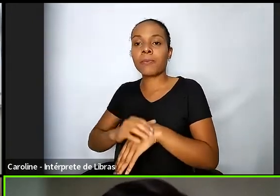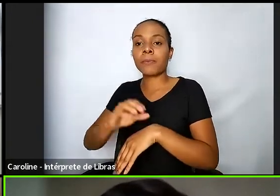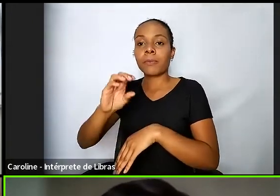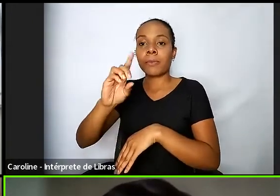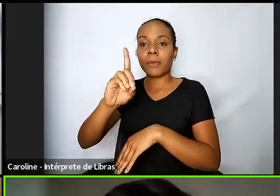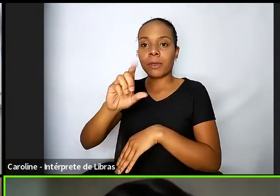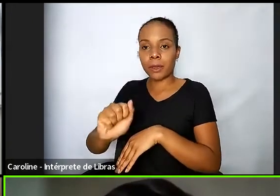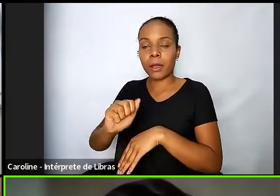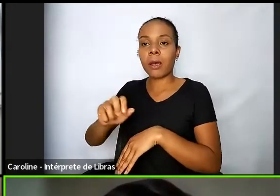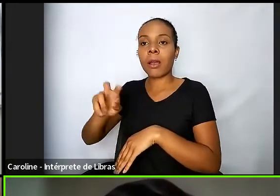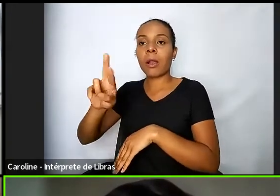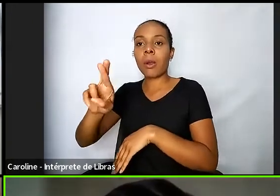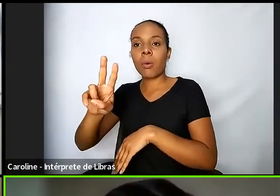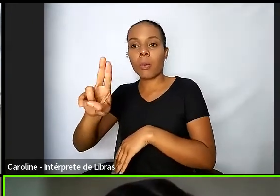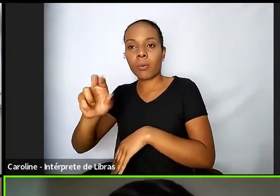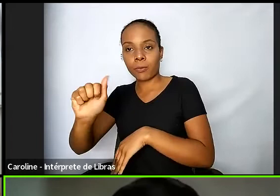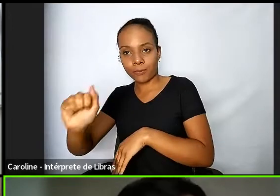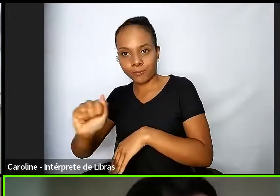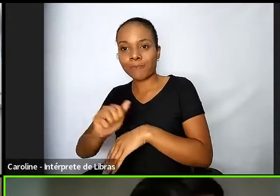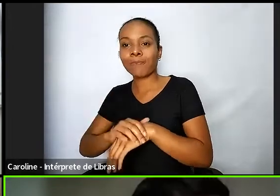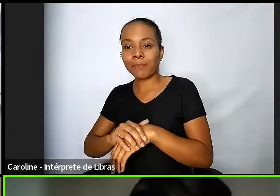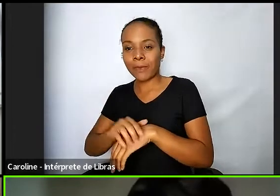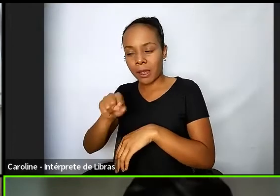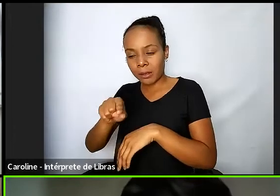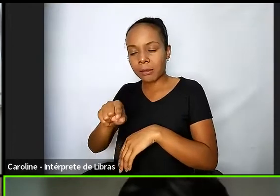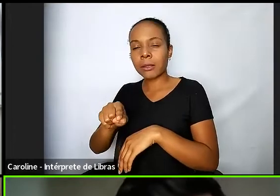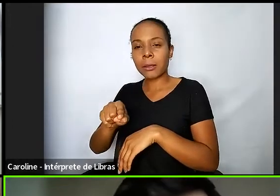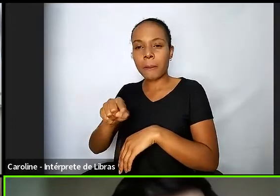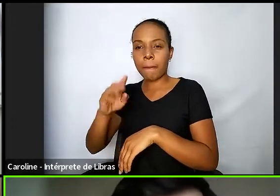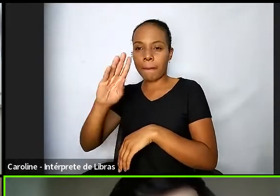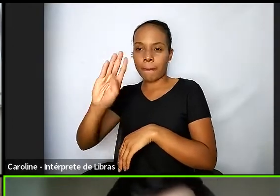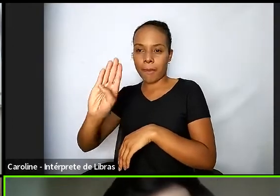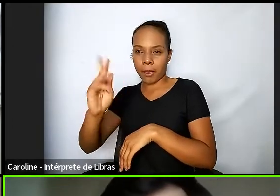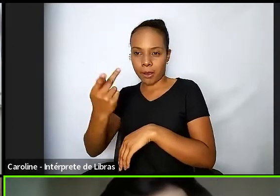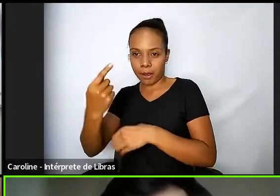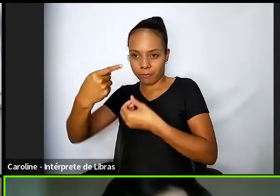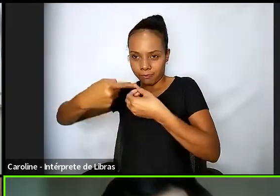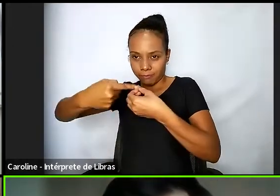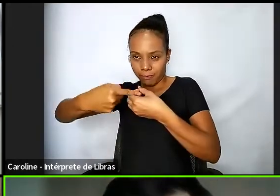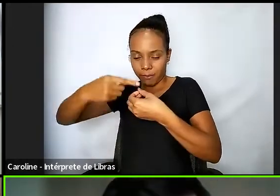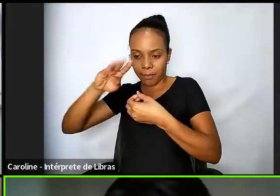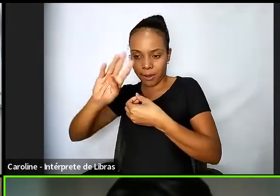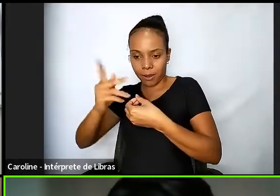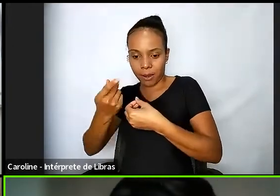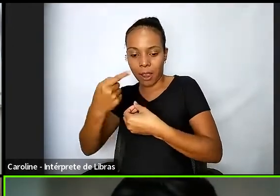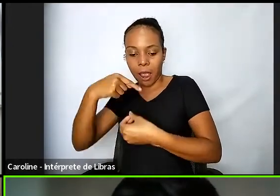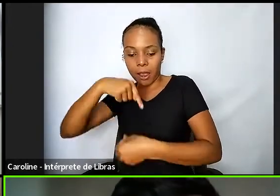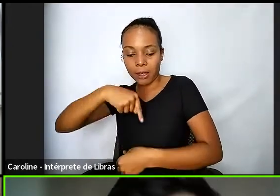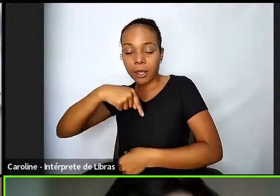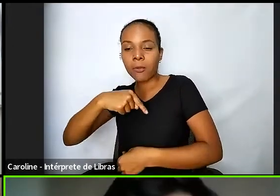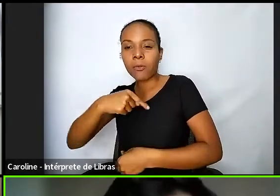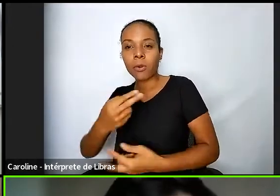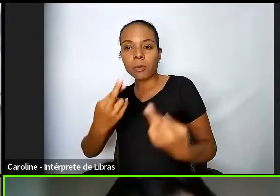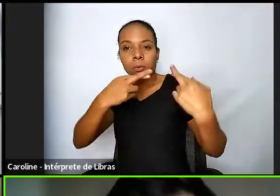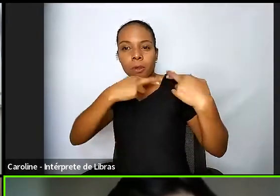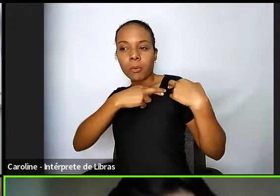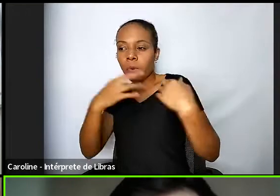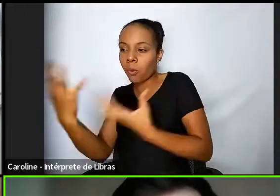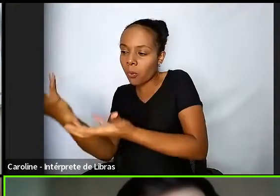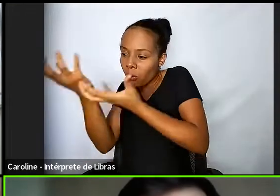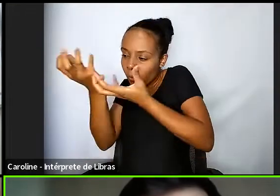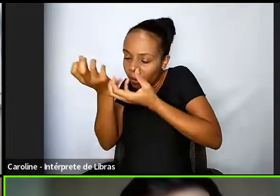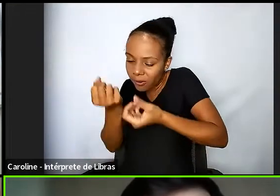Horizonte que foi responsável pelo acolhimento humanizado né utilizando aqui uma questão que Luciana tão bem